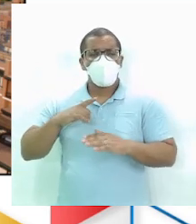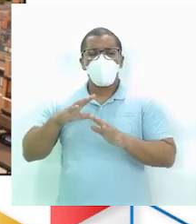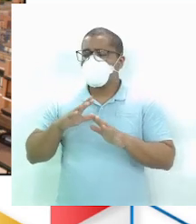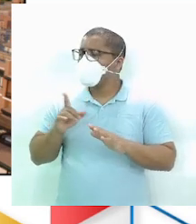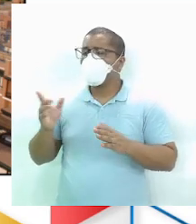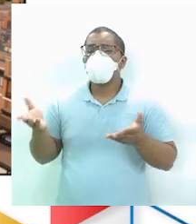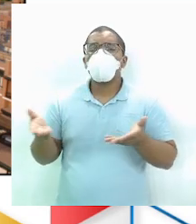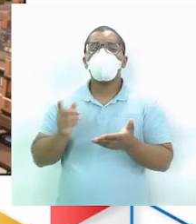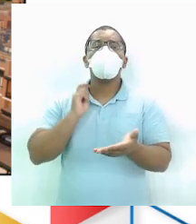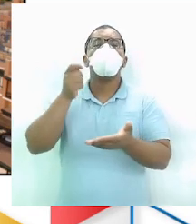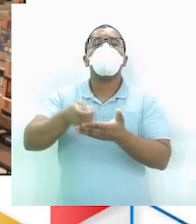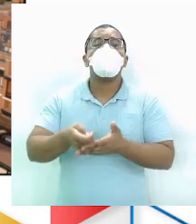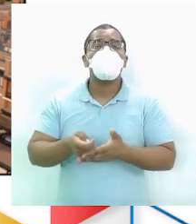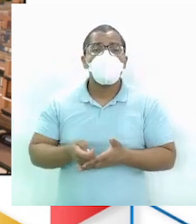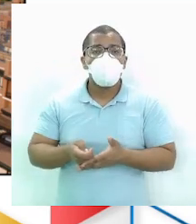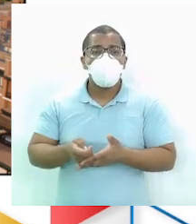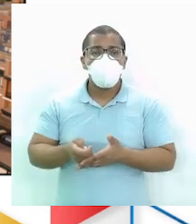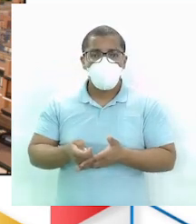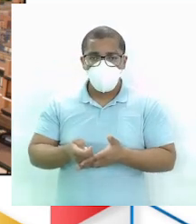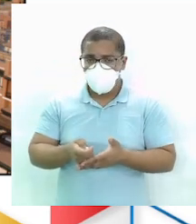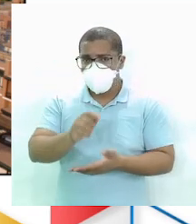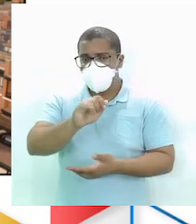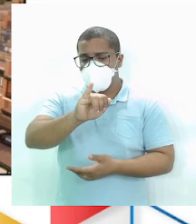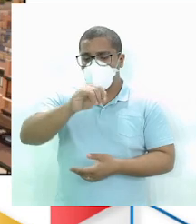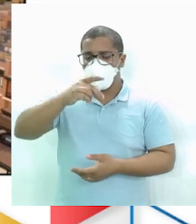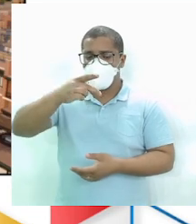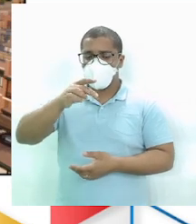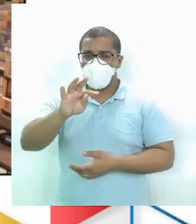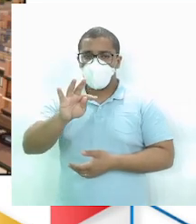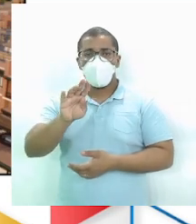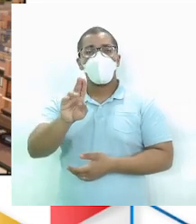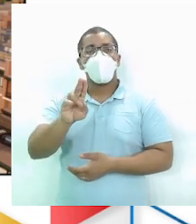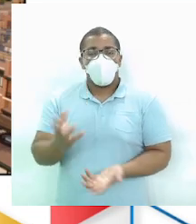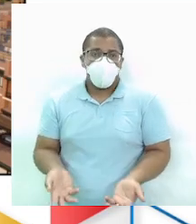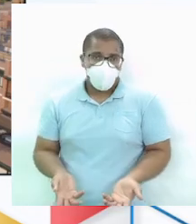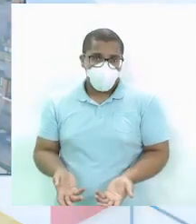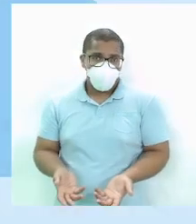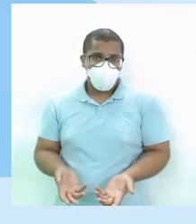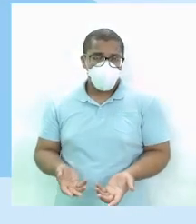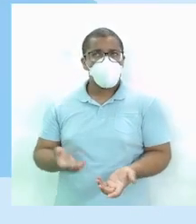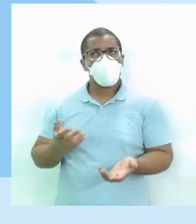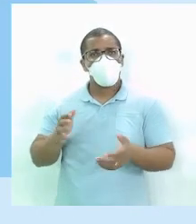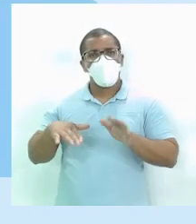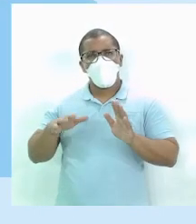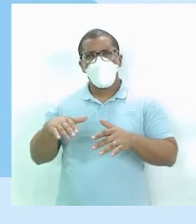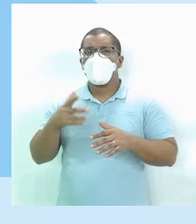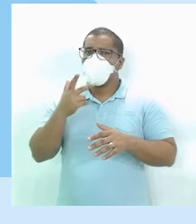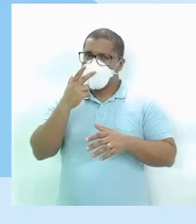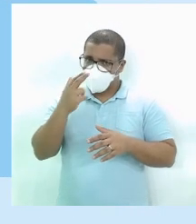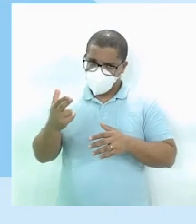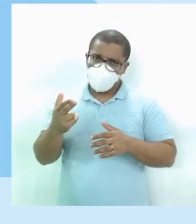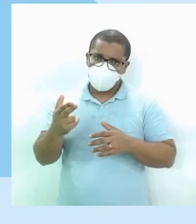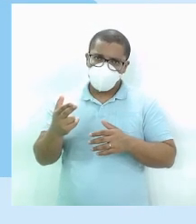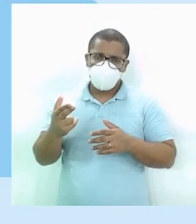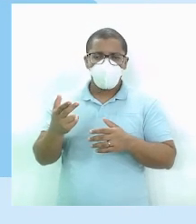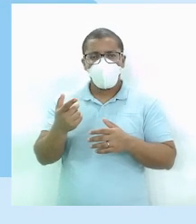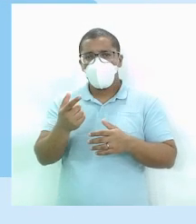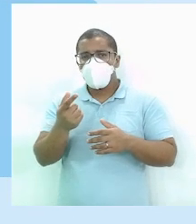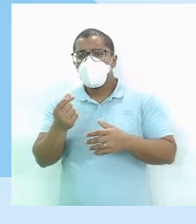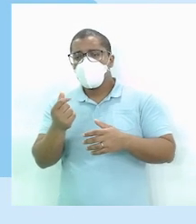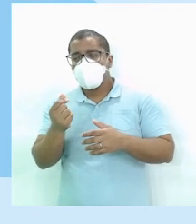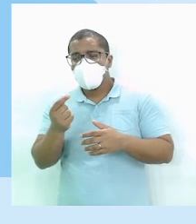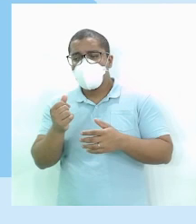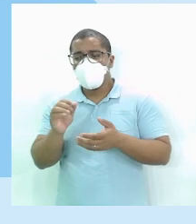se paga hoje? IPTU O uso da terra, tá bom? É talvez a mesma taxa Oriunda